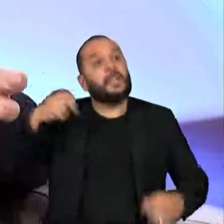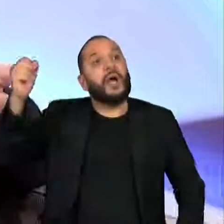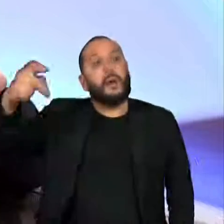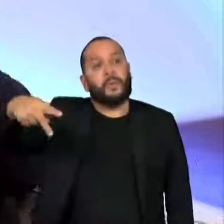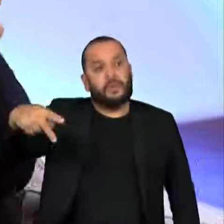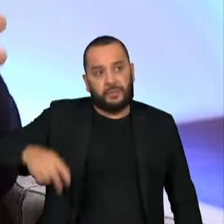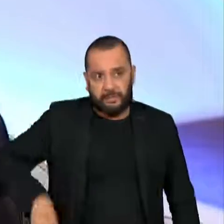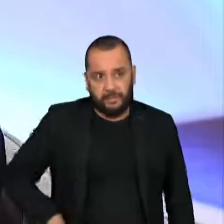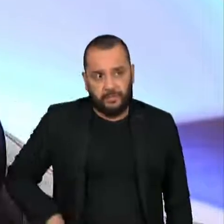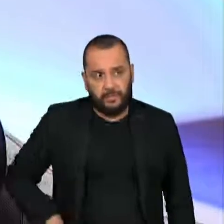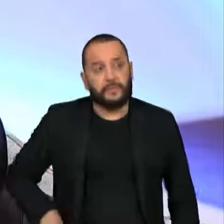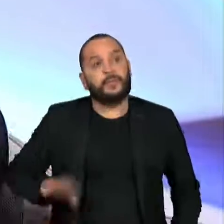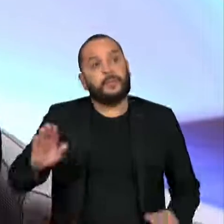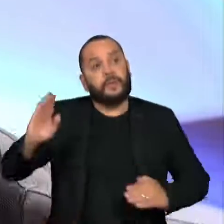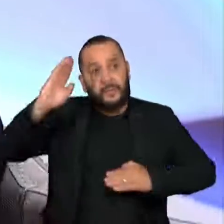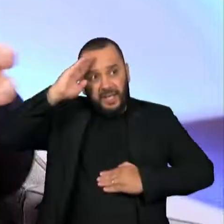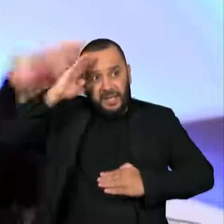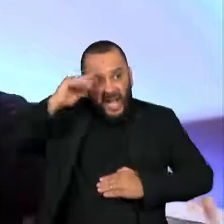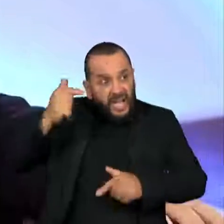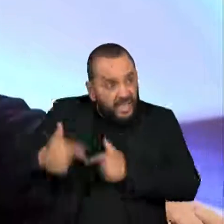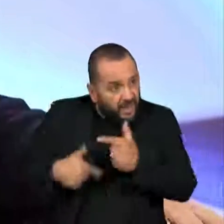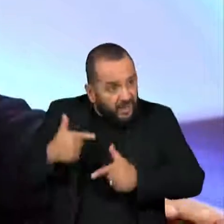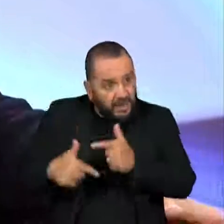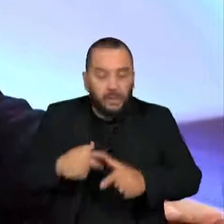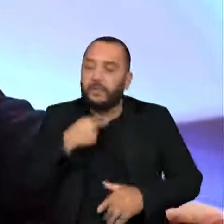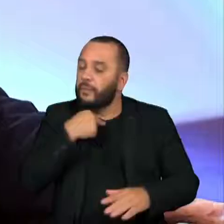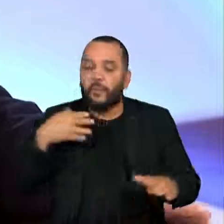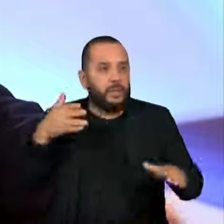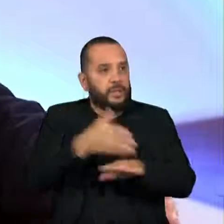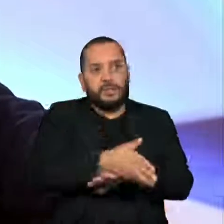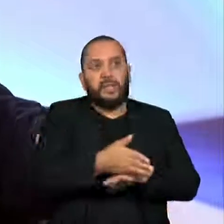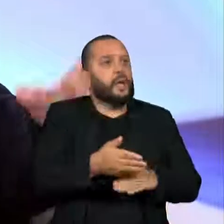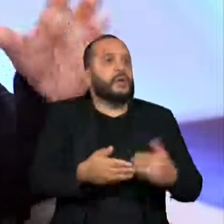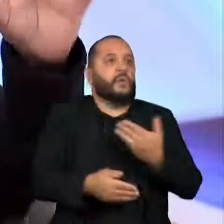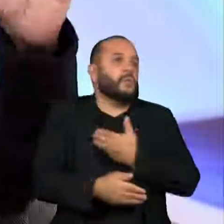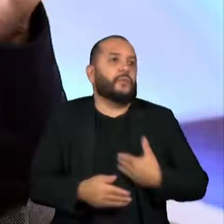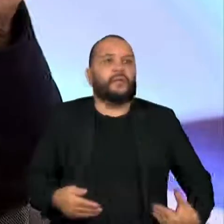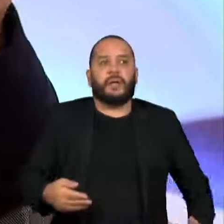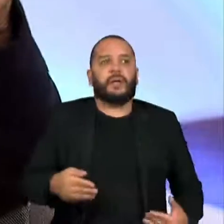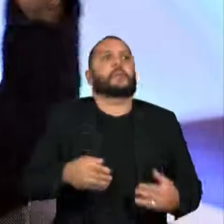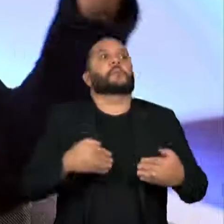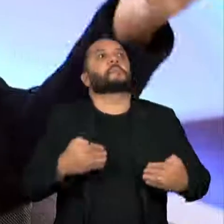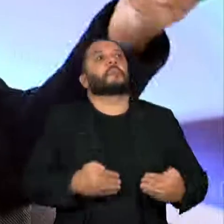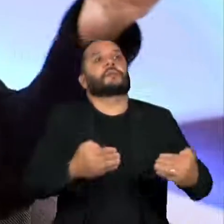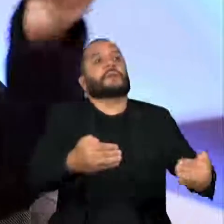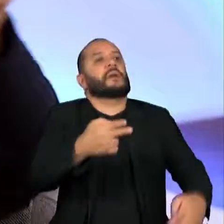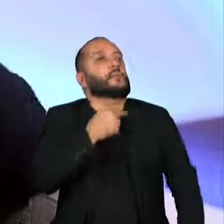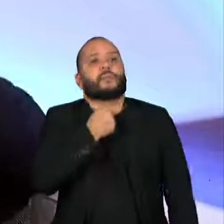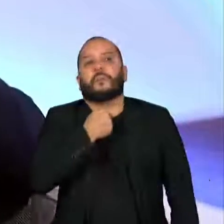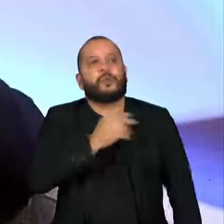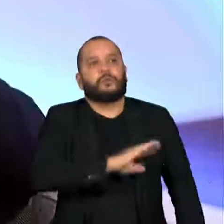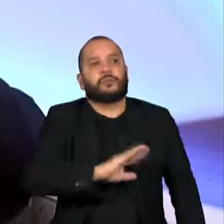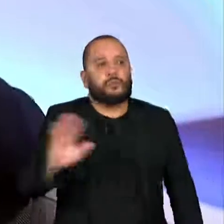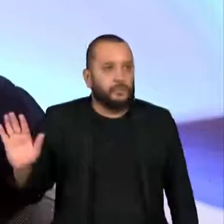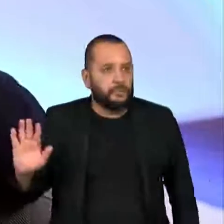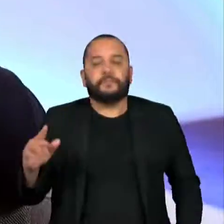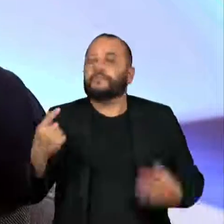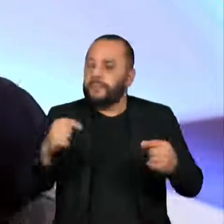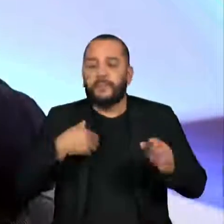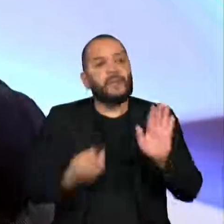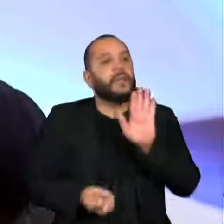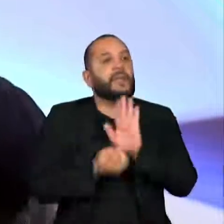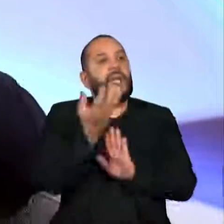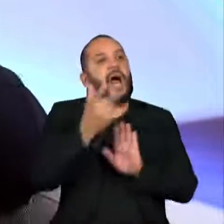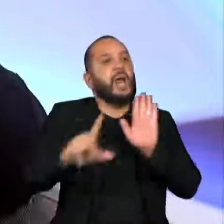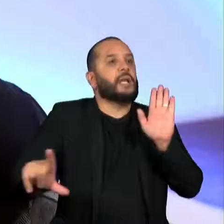militares nativa não deveriam participar da administração. Eu acho que se a gente combinar esse diálogo com uma lei